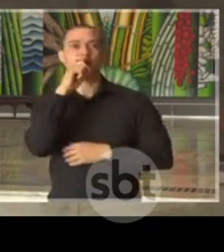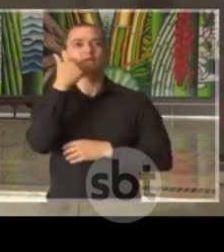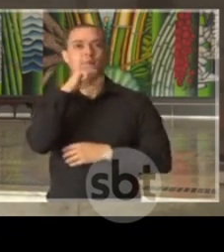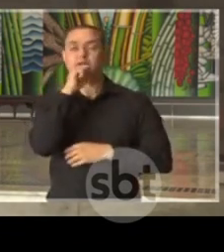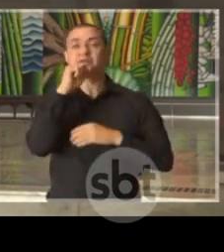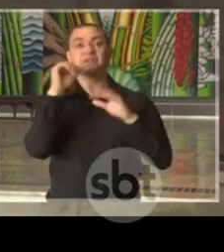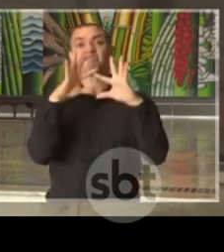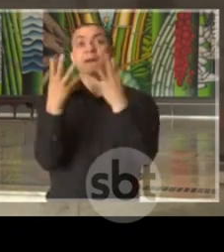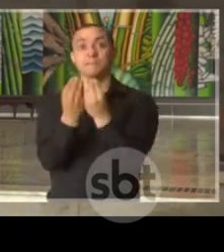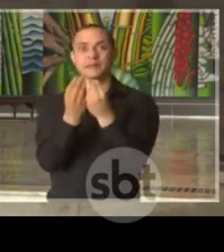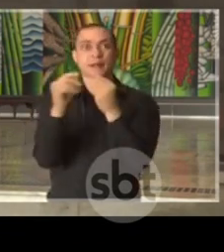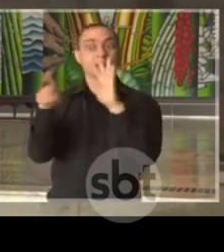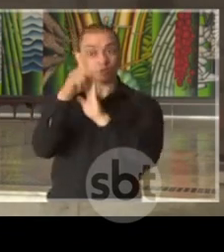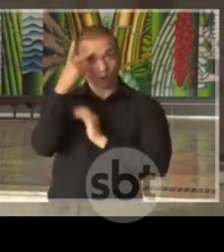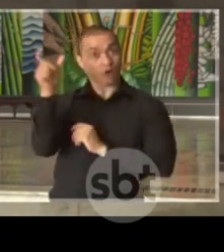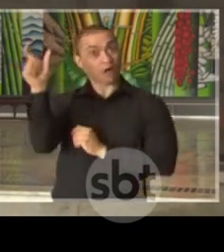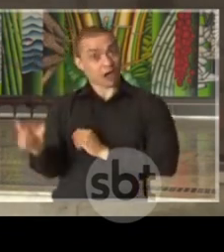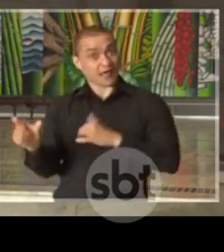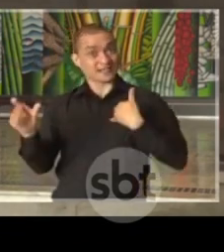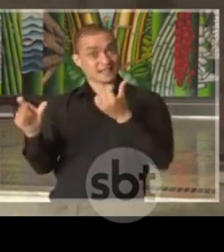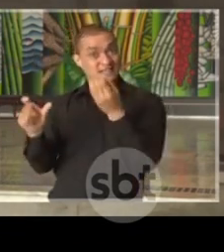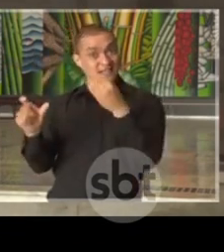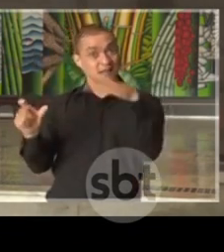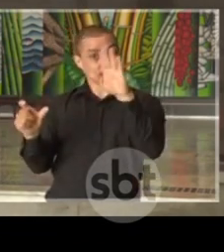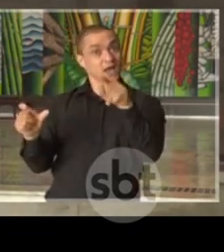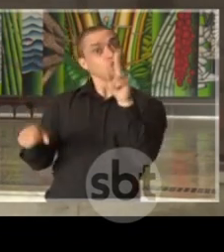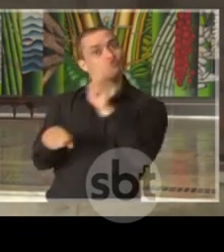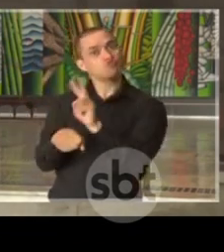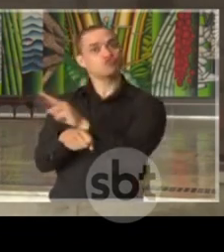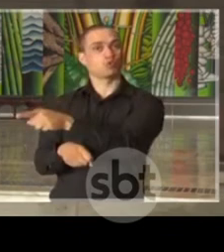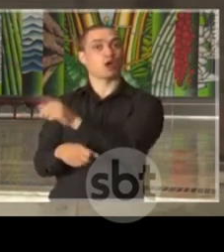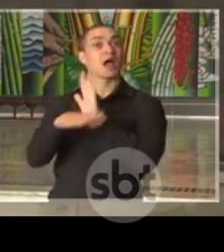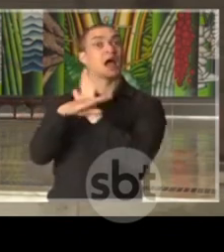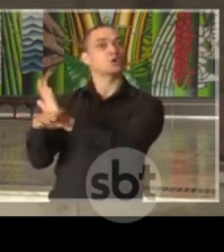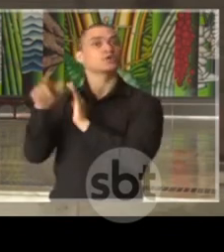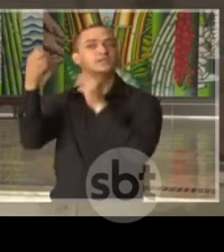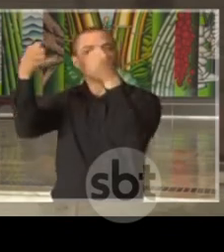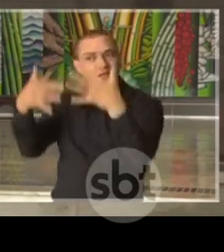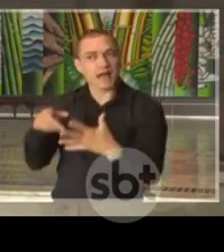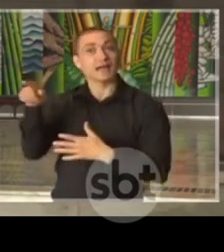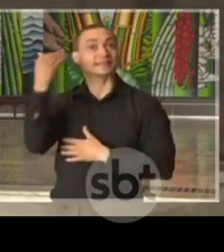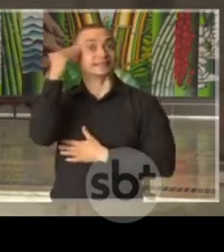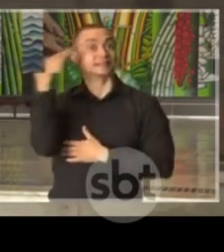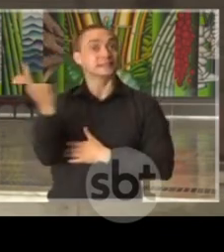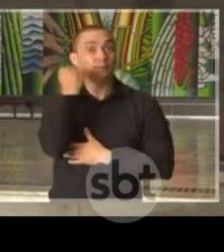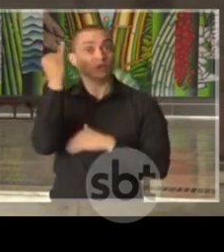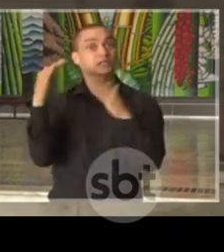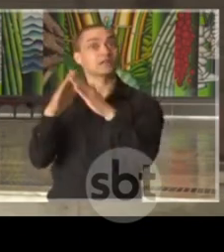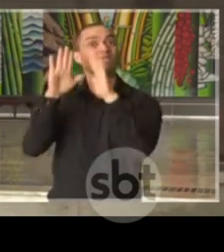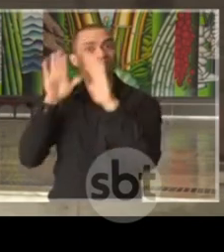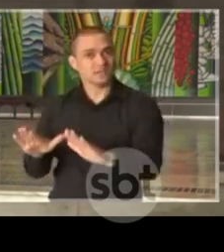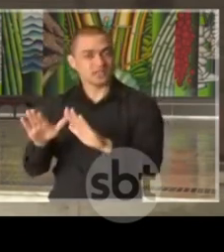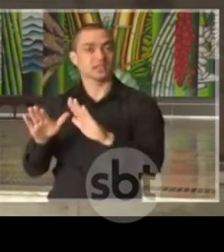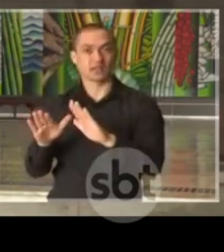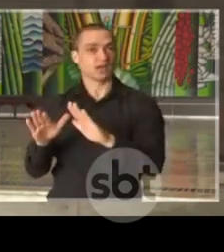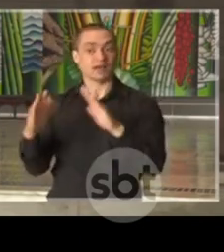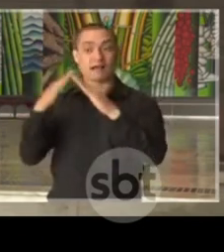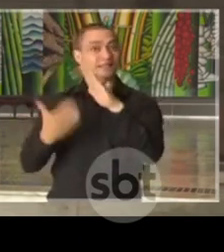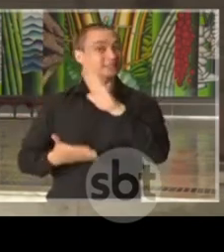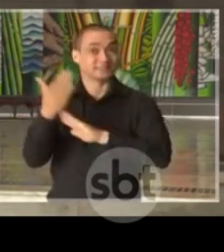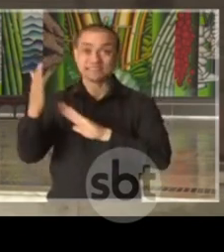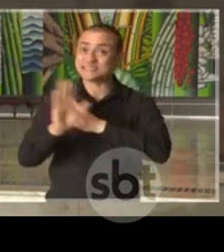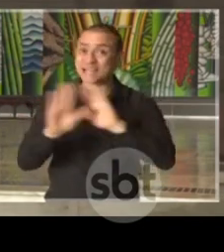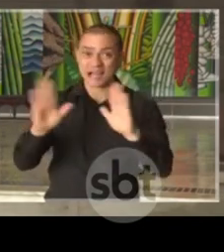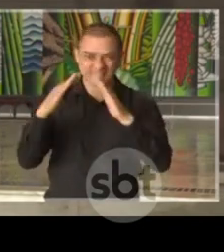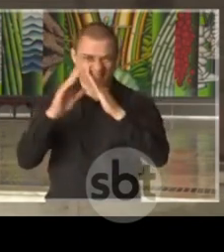pessoas com mais de 60 anos, ajude a que elas compreendam a importância de permanecerem em casa e não saírem das